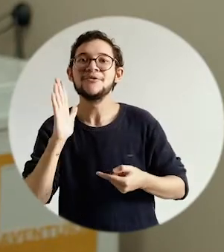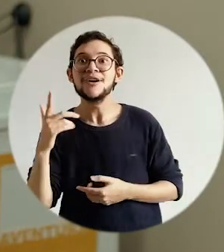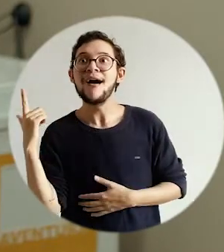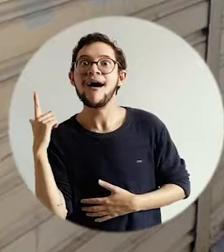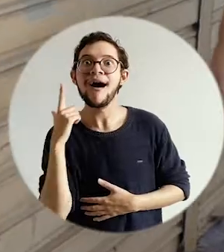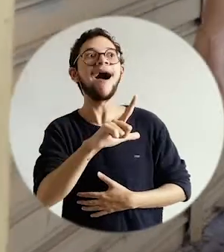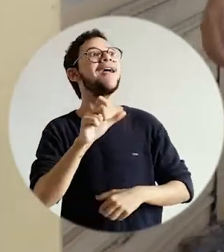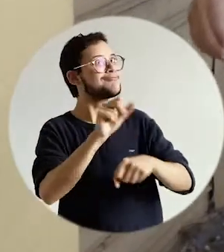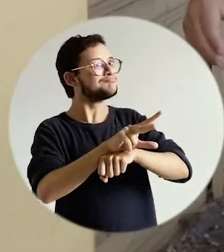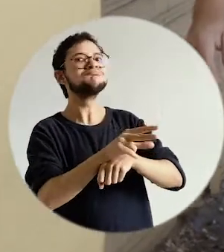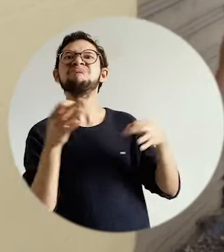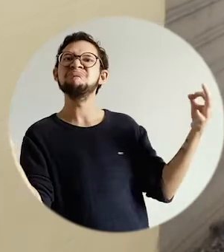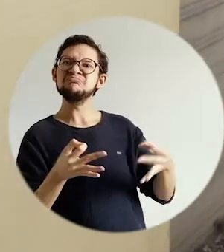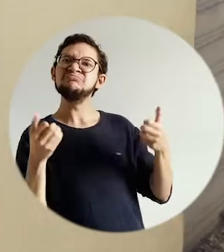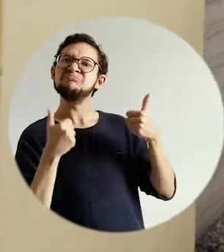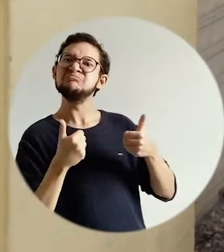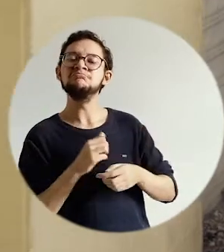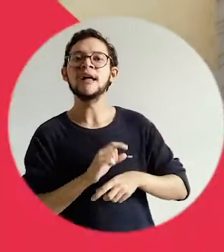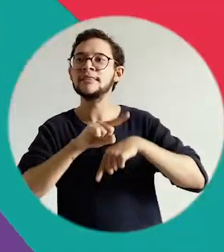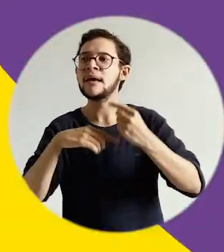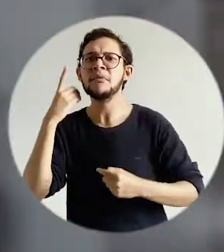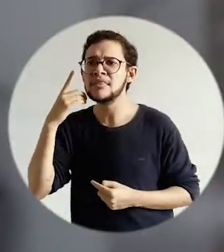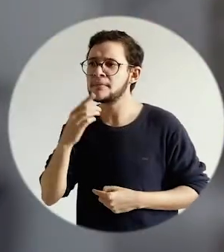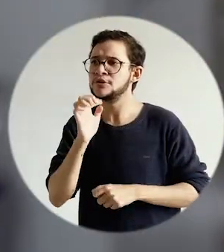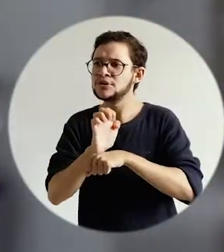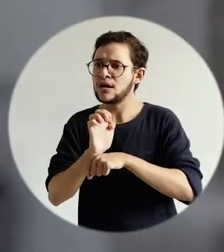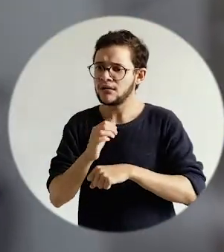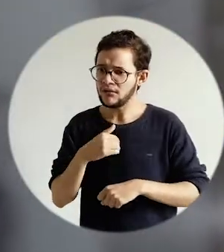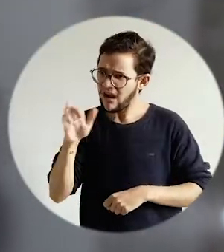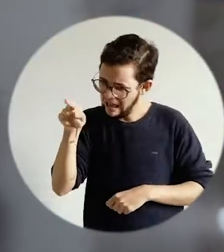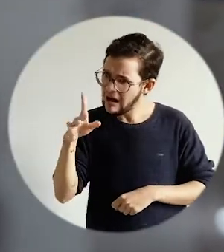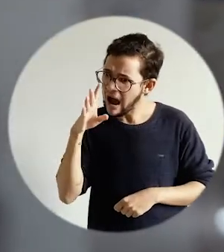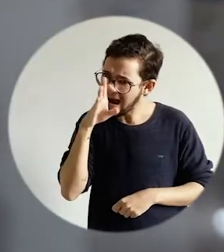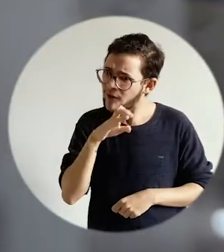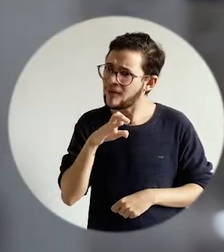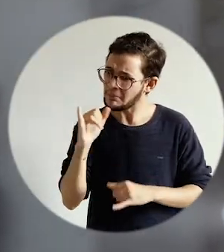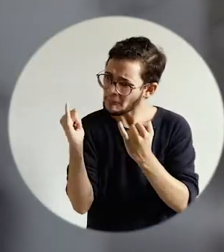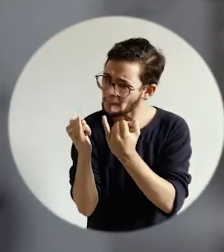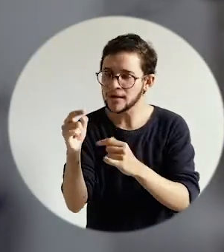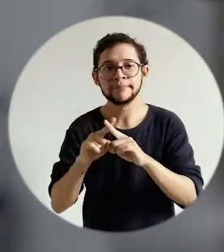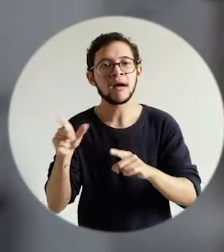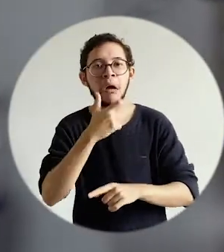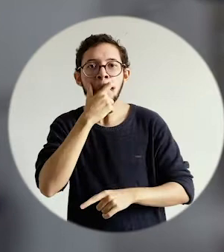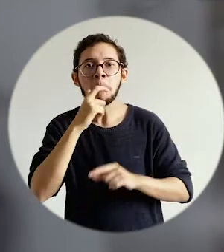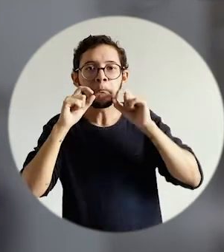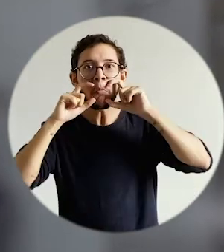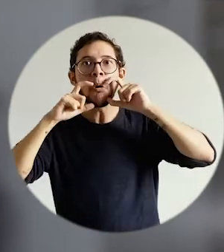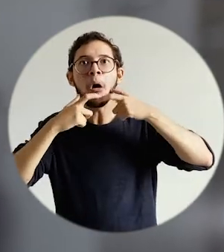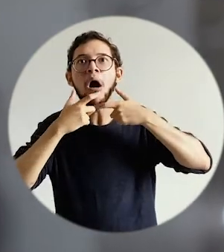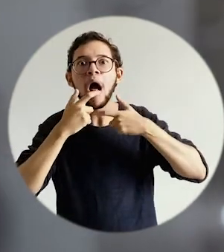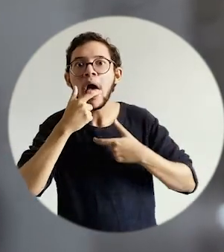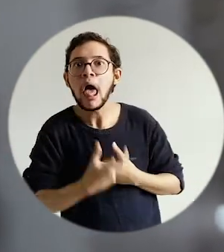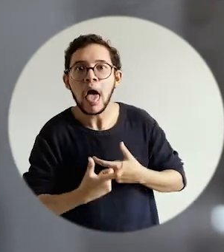Isolda tem a consciência que ninguém é feliz sozinho. Isolda eu conheço de muito tempo, não é da política, não. É das lutas